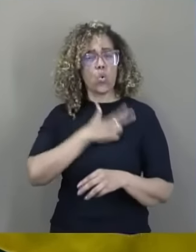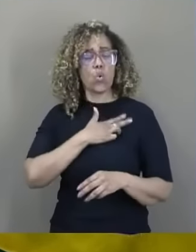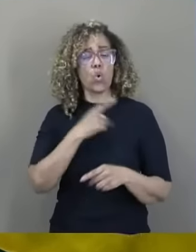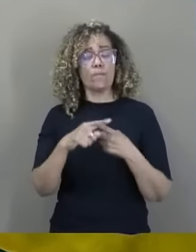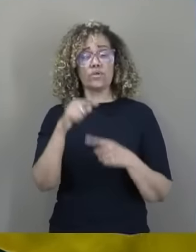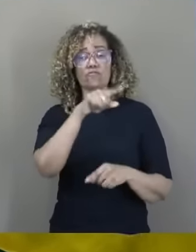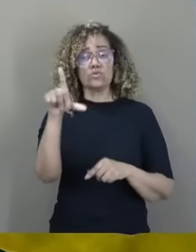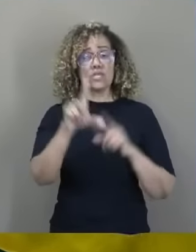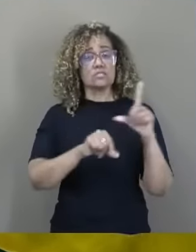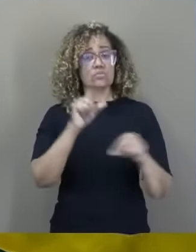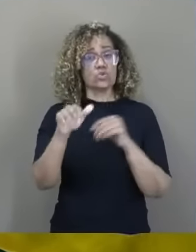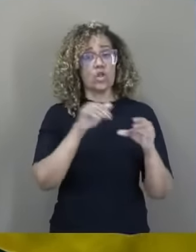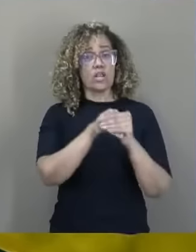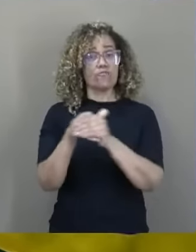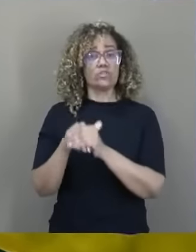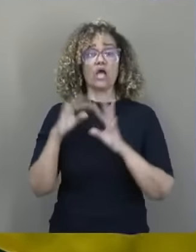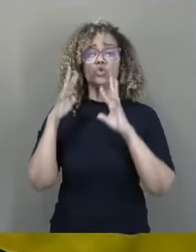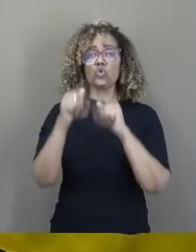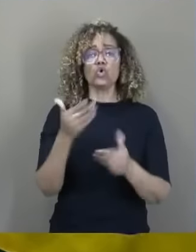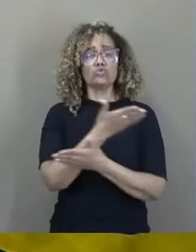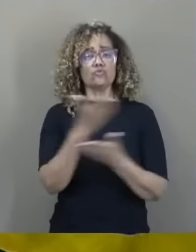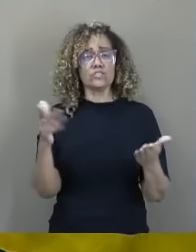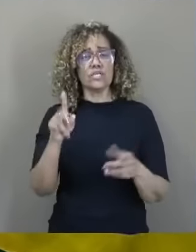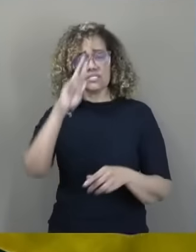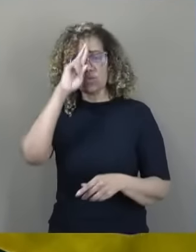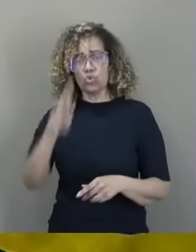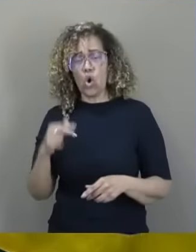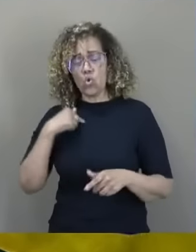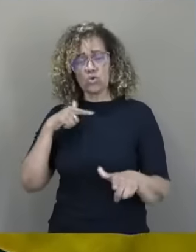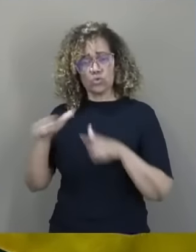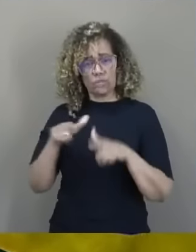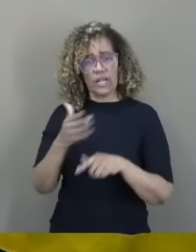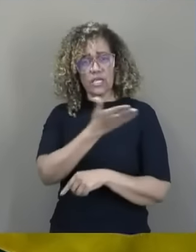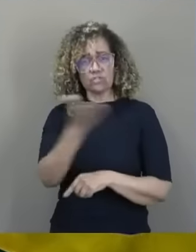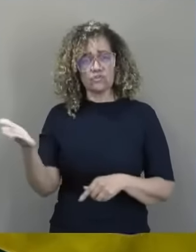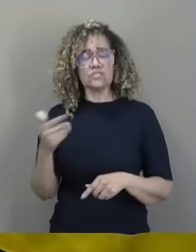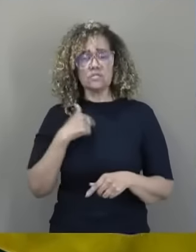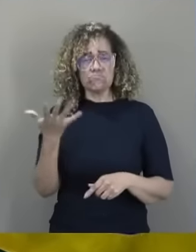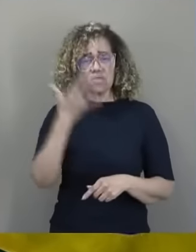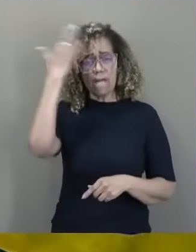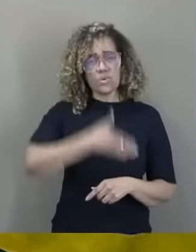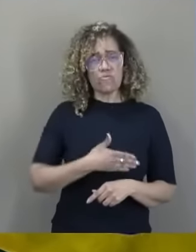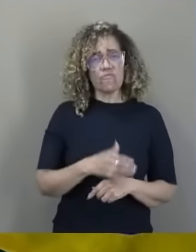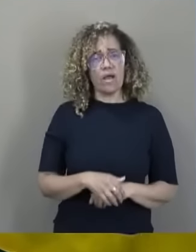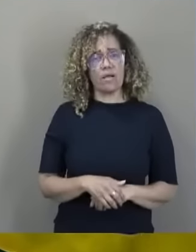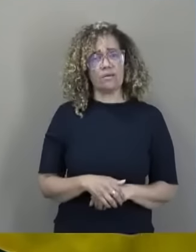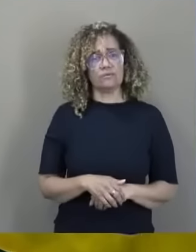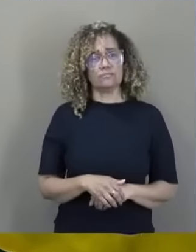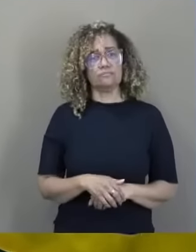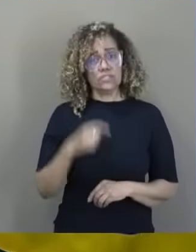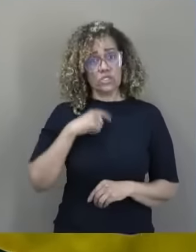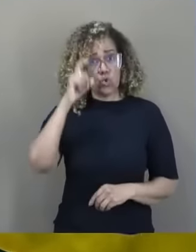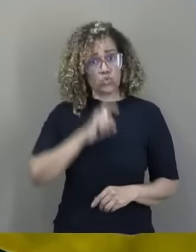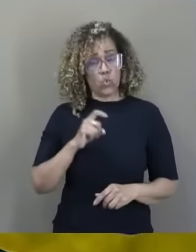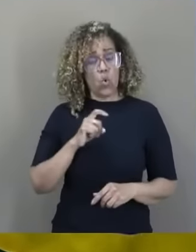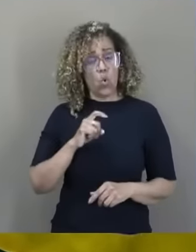não votaram em mim e você que votou, todos vocês são patrão e eu sou empregado de vocês. E eu queria provar pra vocês aqui que eu sou do povo e